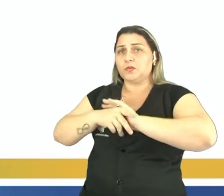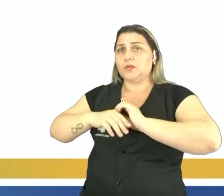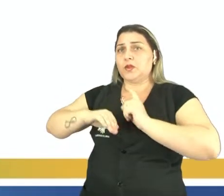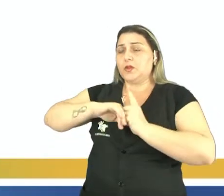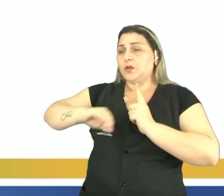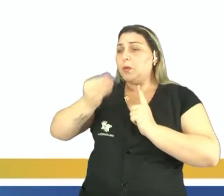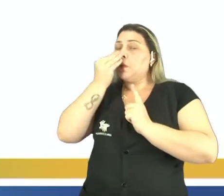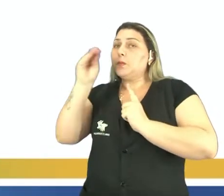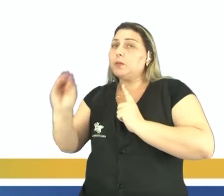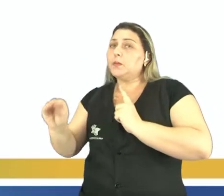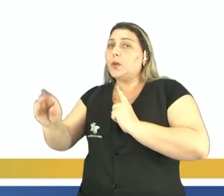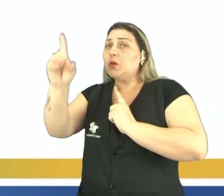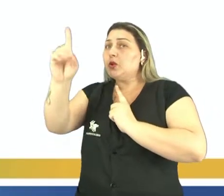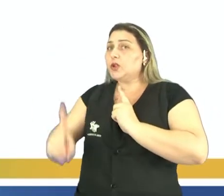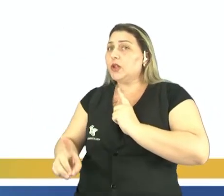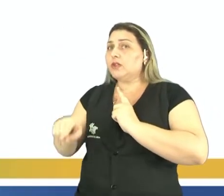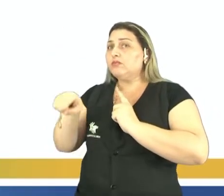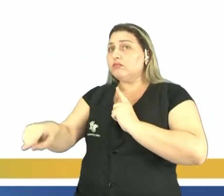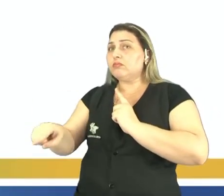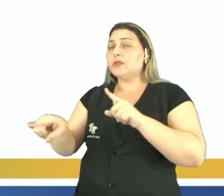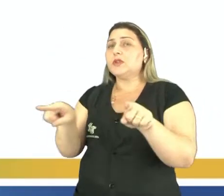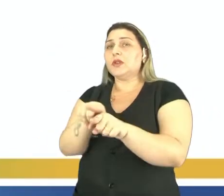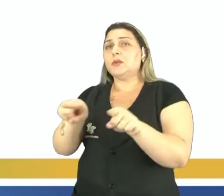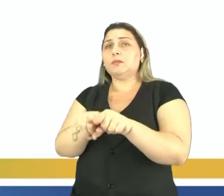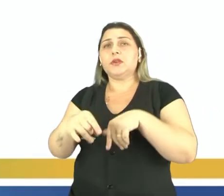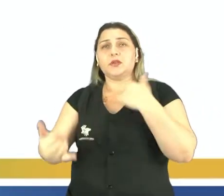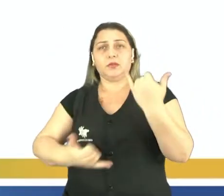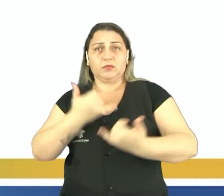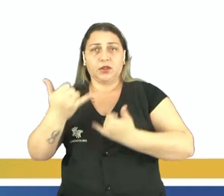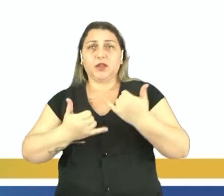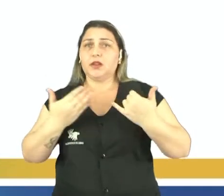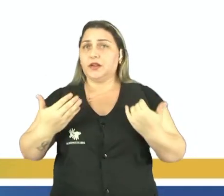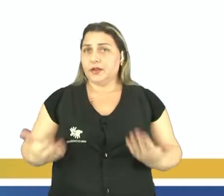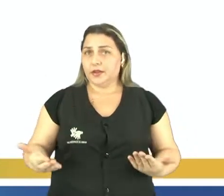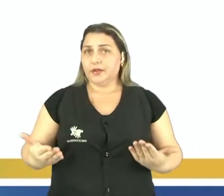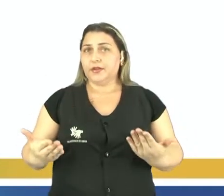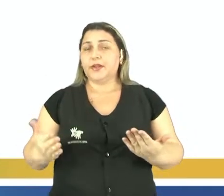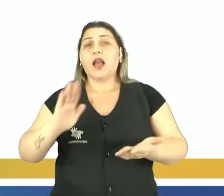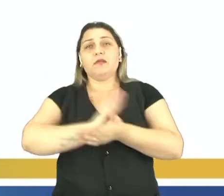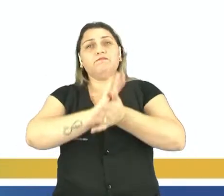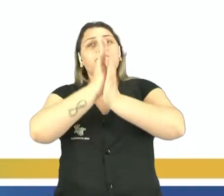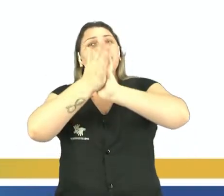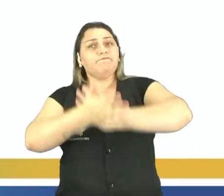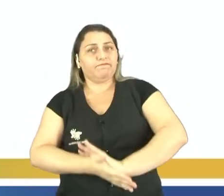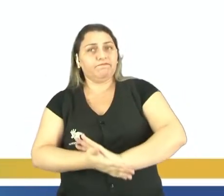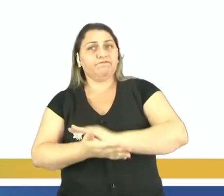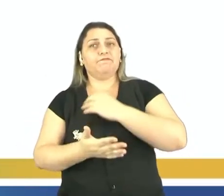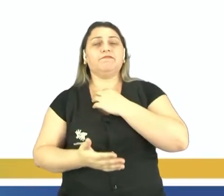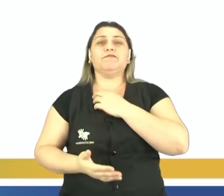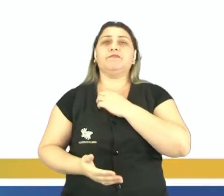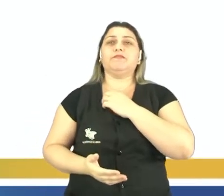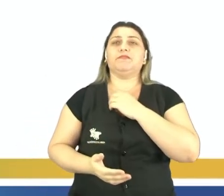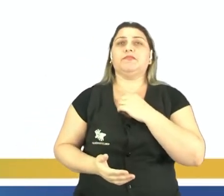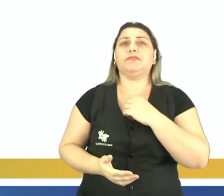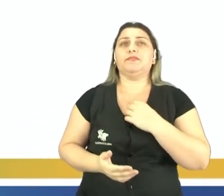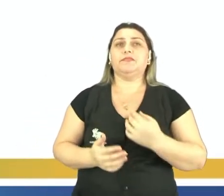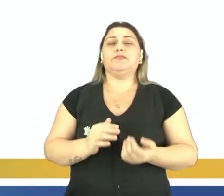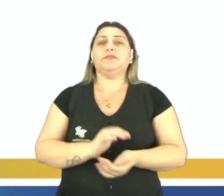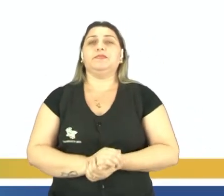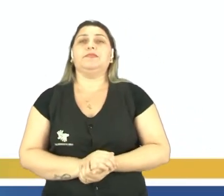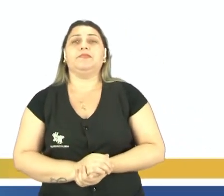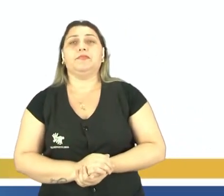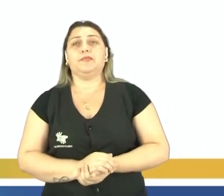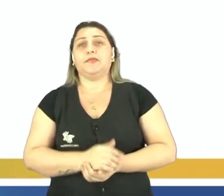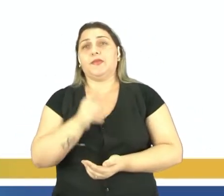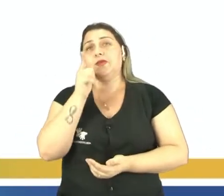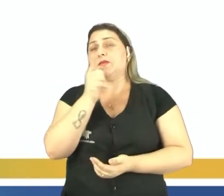à pessoa o direito de usufruir daquilo que você também está usufruindo. Então, isso é discriminar, Negar alguém é algo que ele tem direito. Isso na